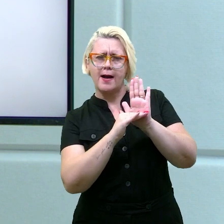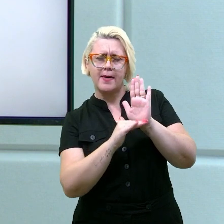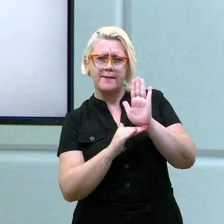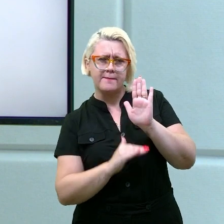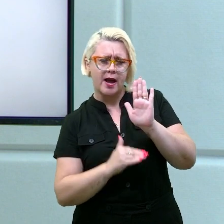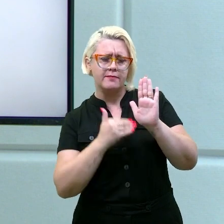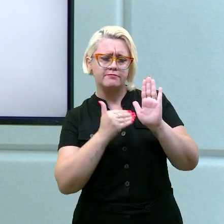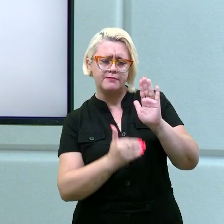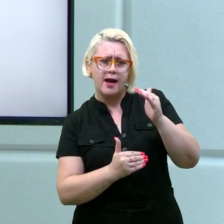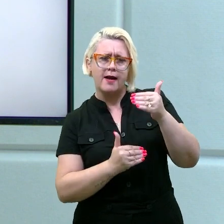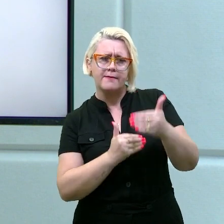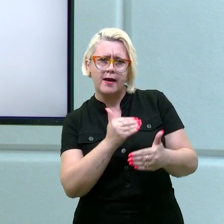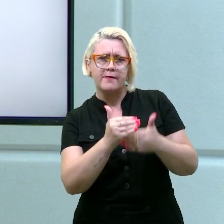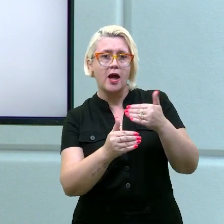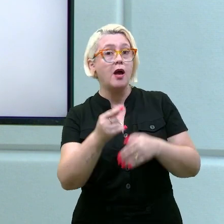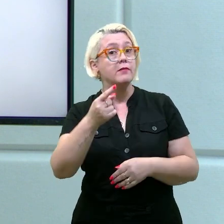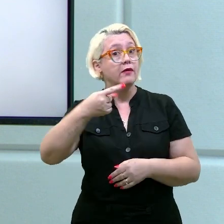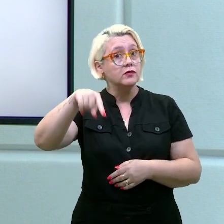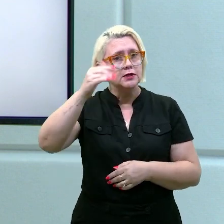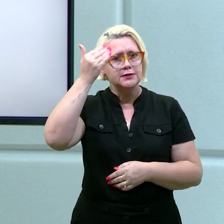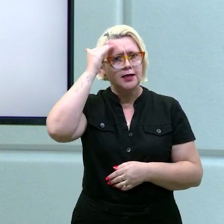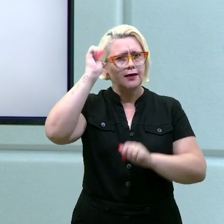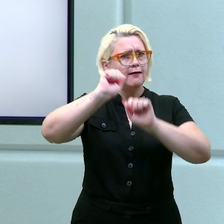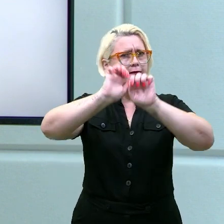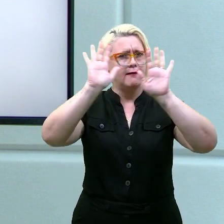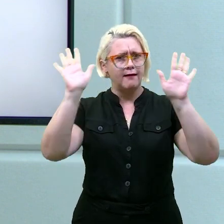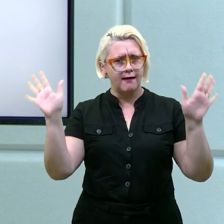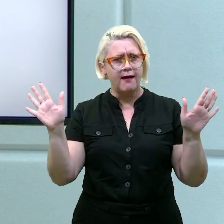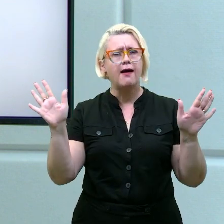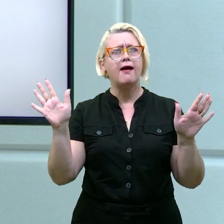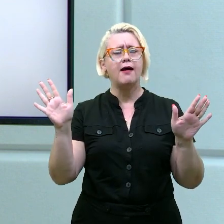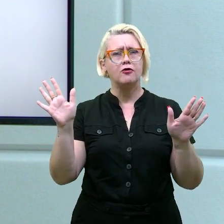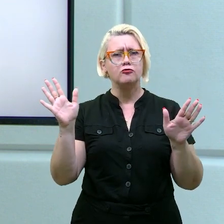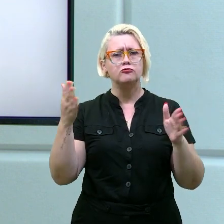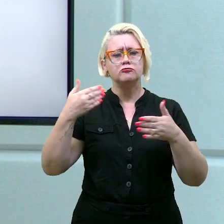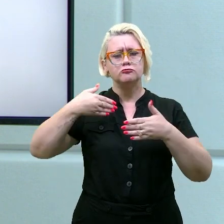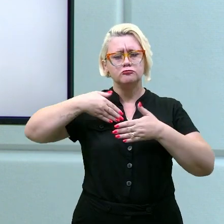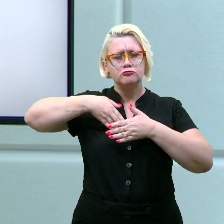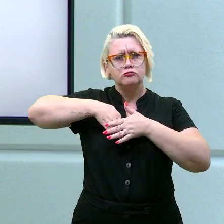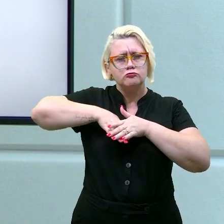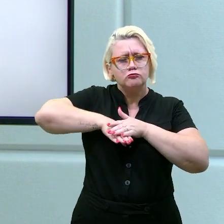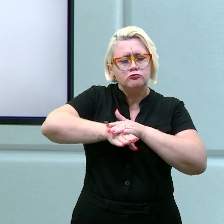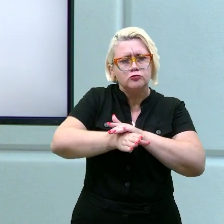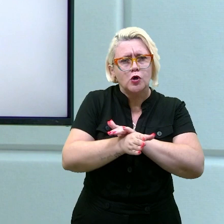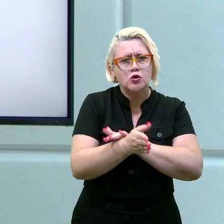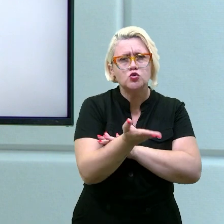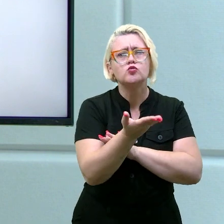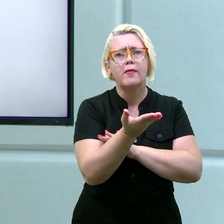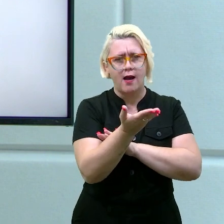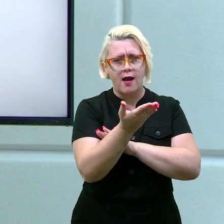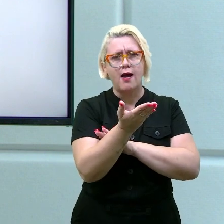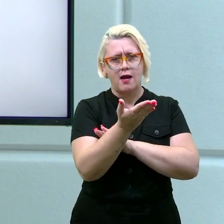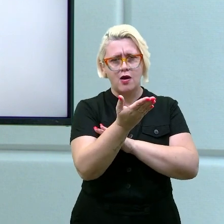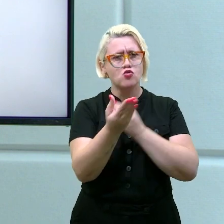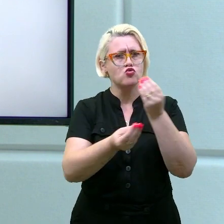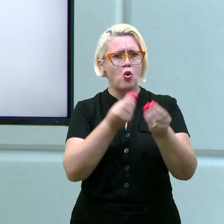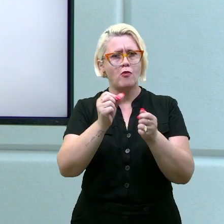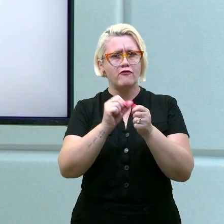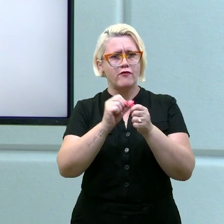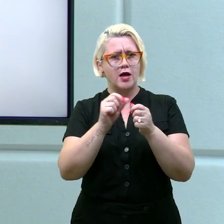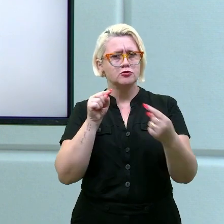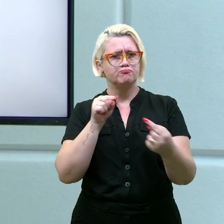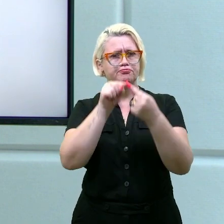passo a passo para vocês não terem dúvida e irem internalizando esse padrão Enem, não é isso?